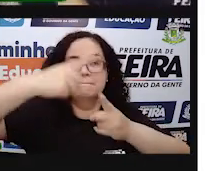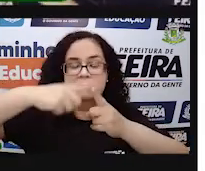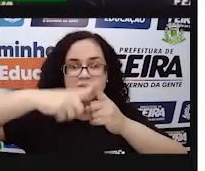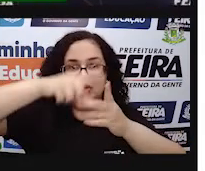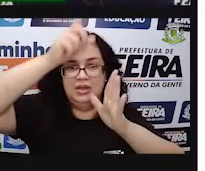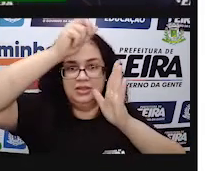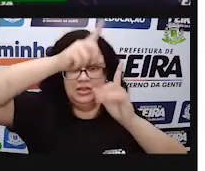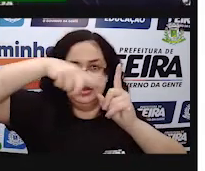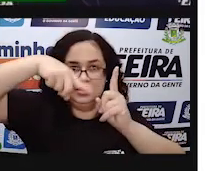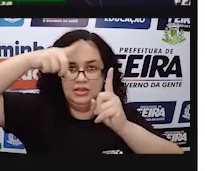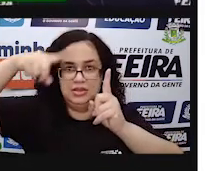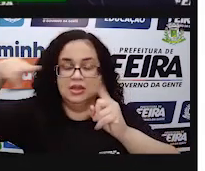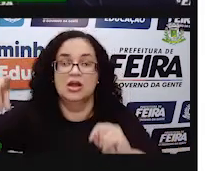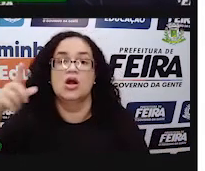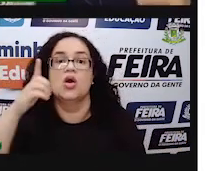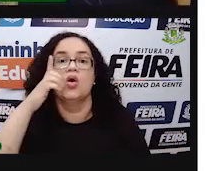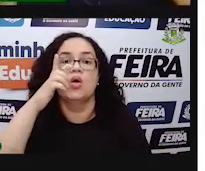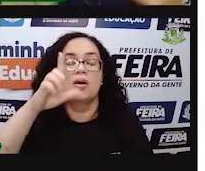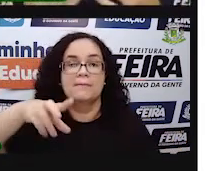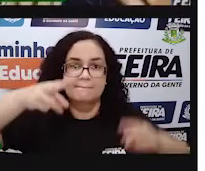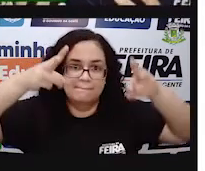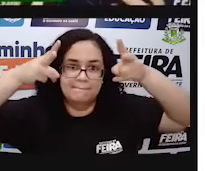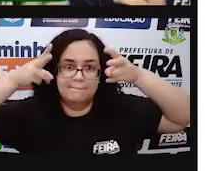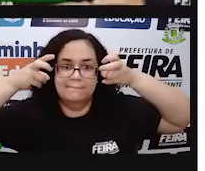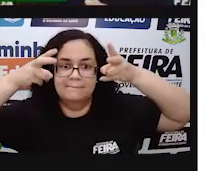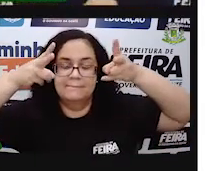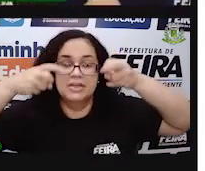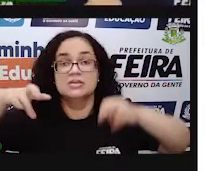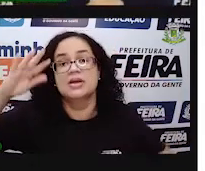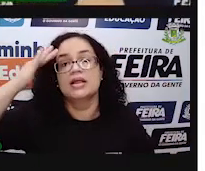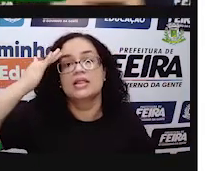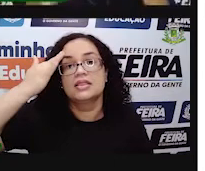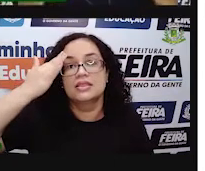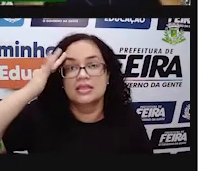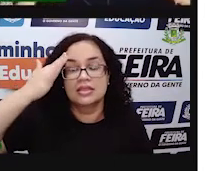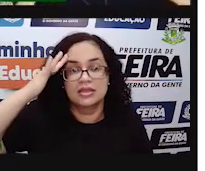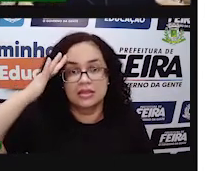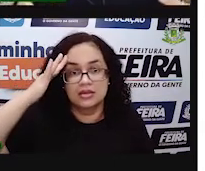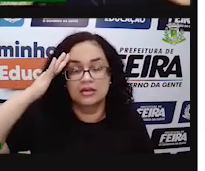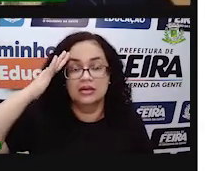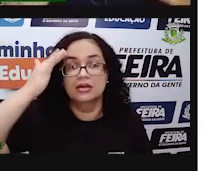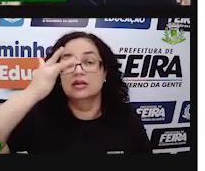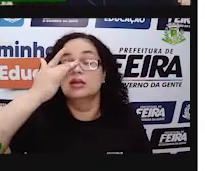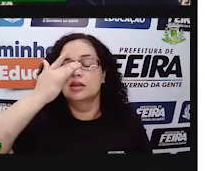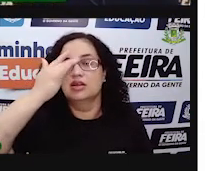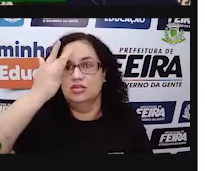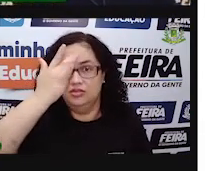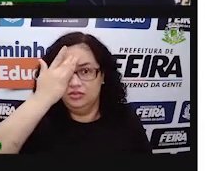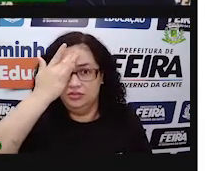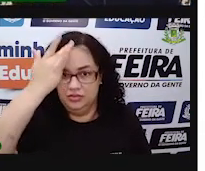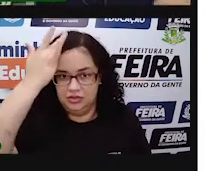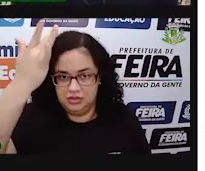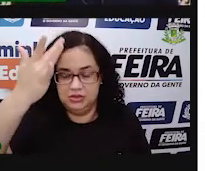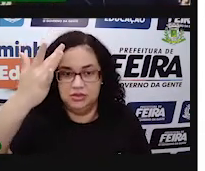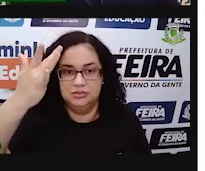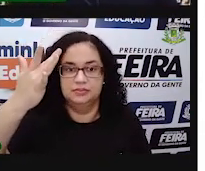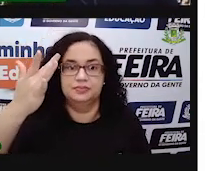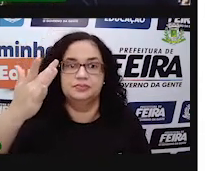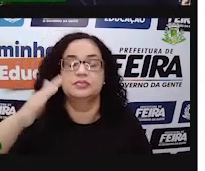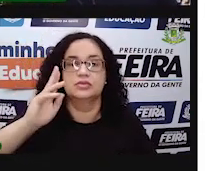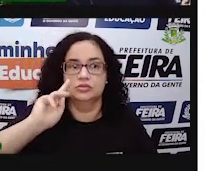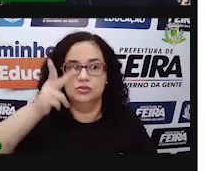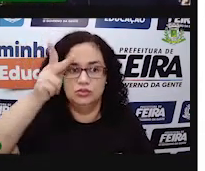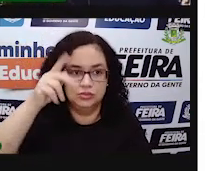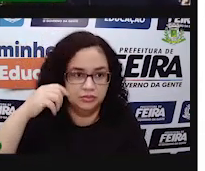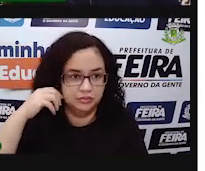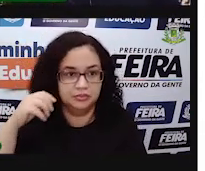colocar numa tabela, porque na tabela a gente consegue ter, a gente consegue perceber e entender as coisas com mais